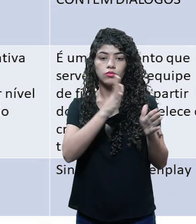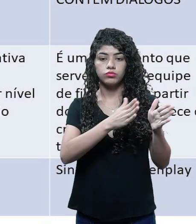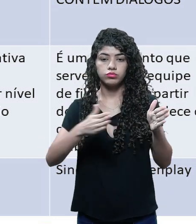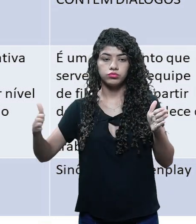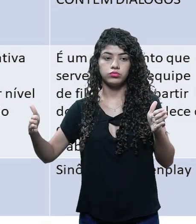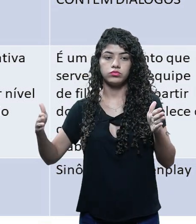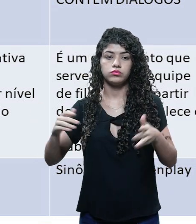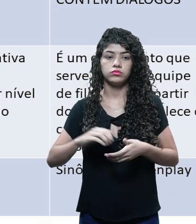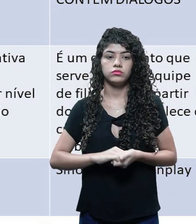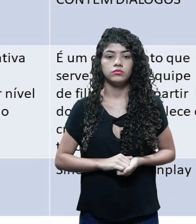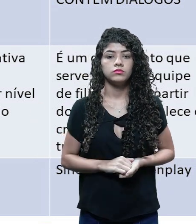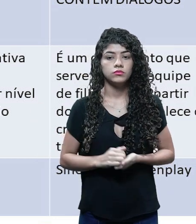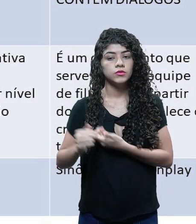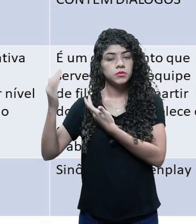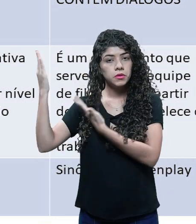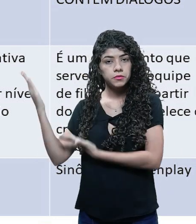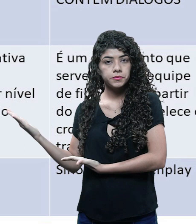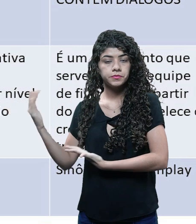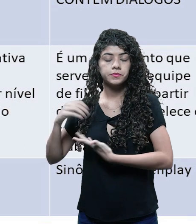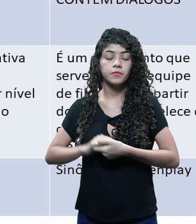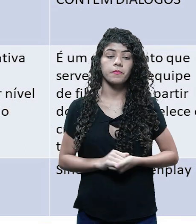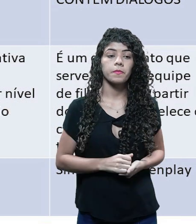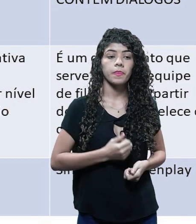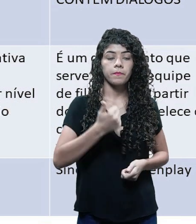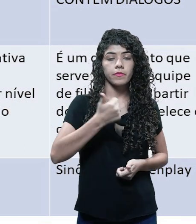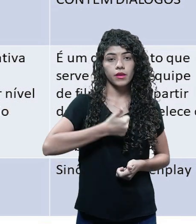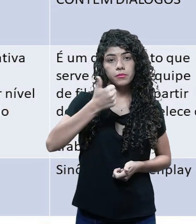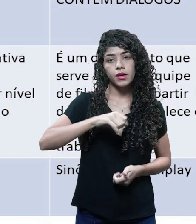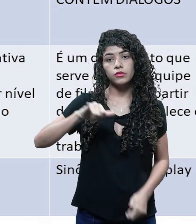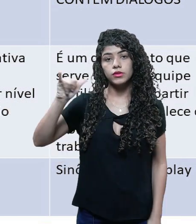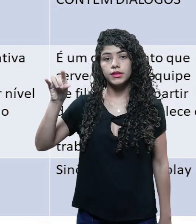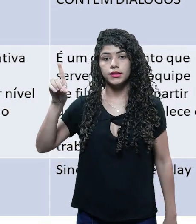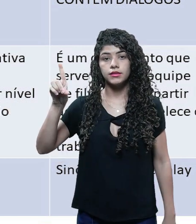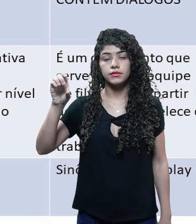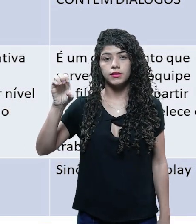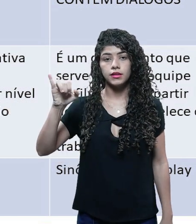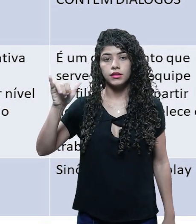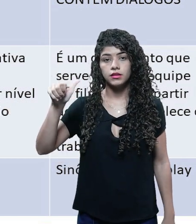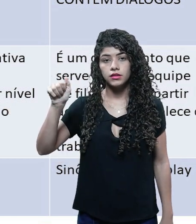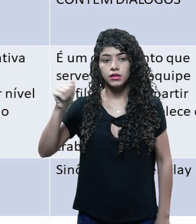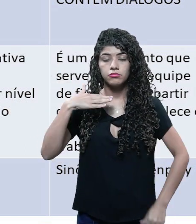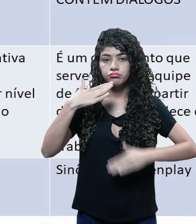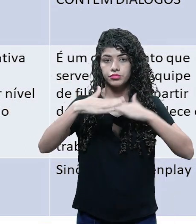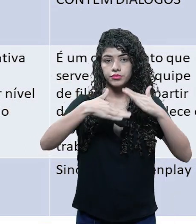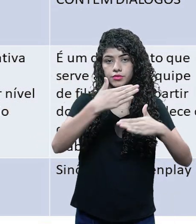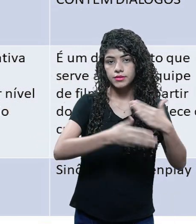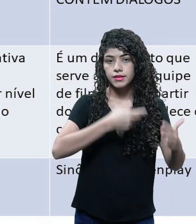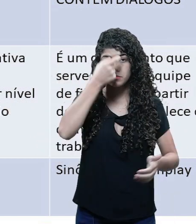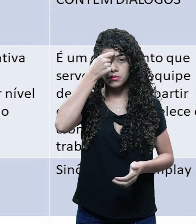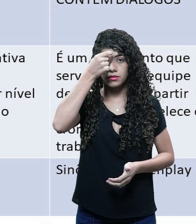etapas, ideia, storyline, argumento, estrutura e roteiro. Primeiramente, a ideia. Então, ideia é um processo mental